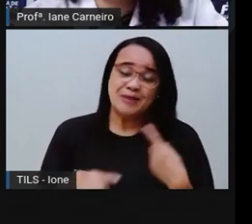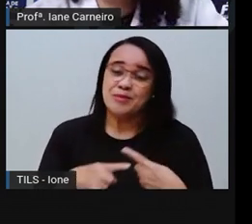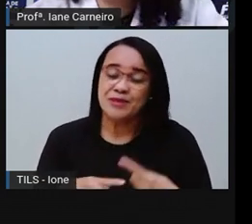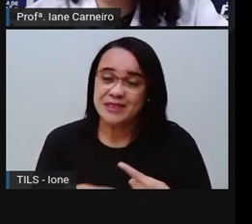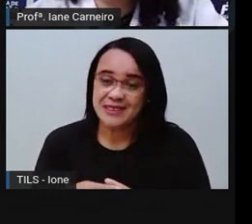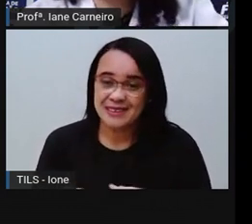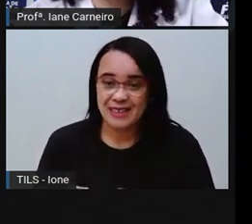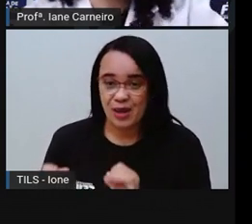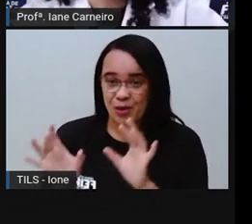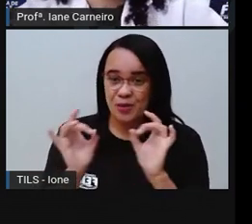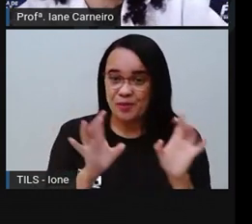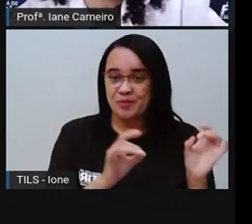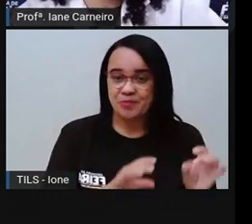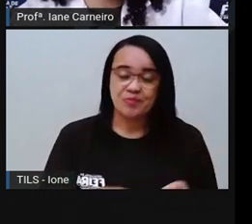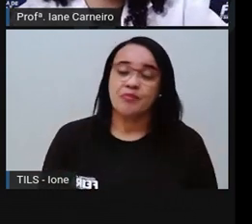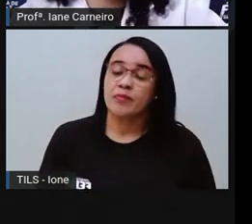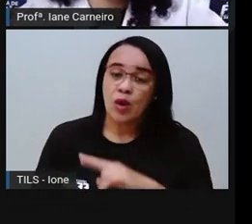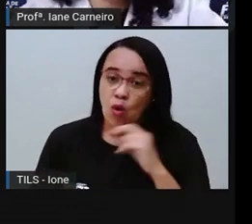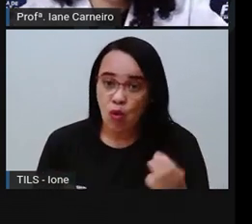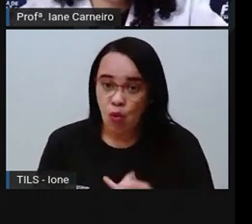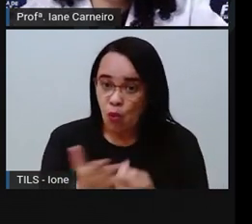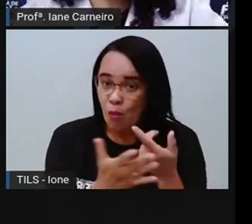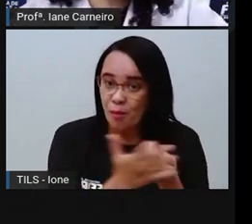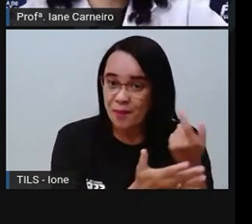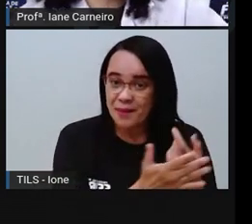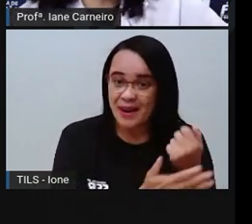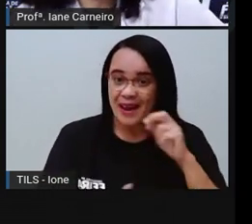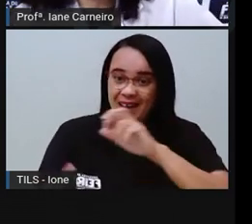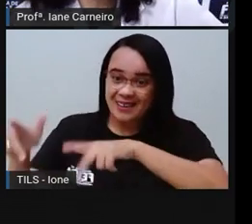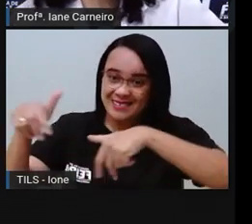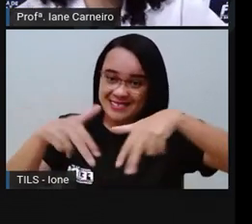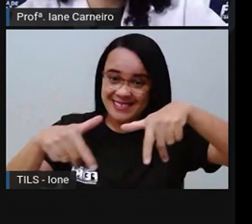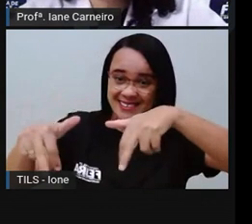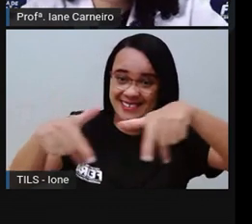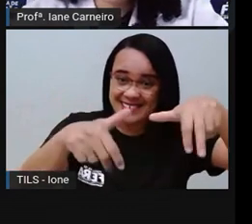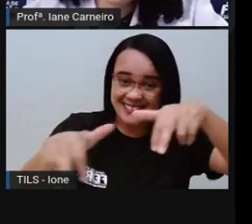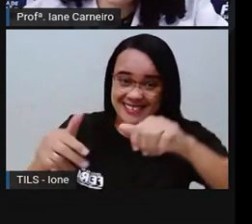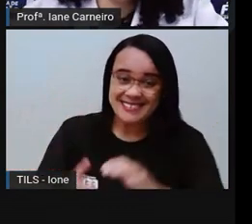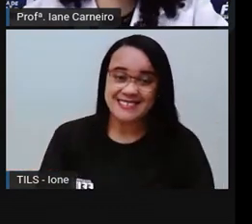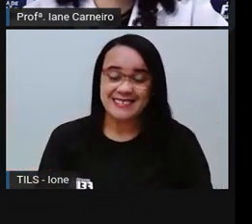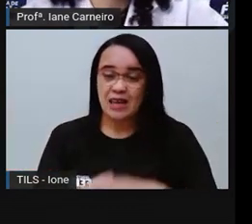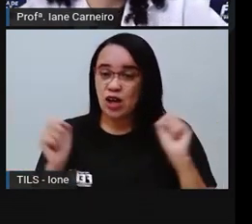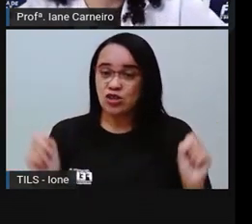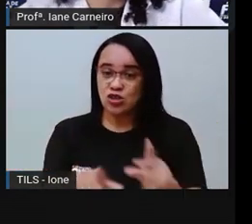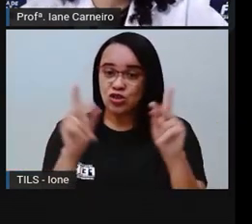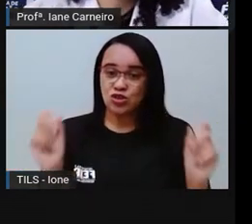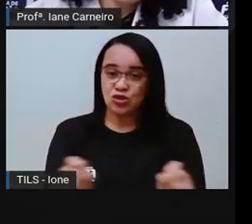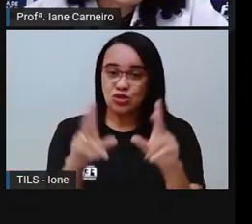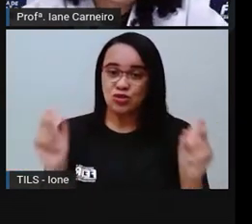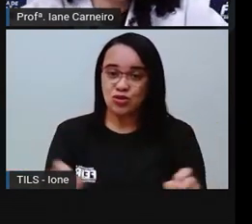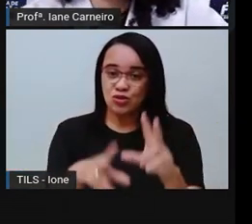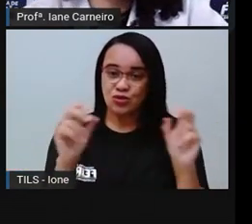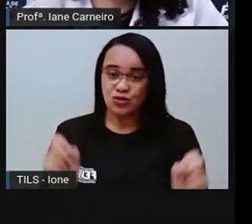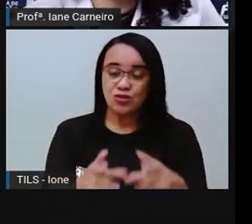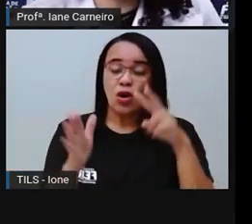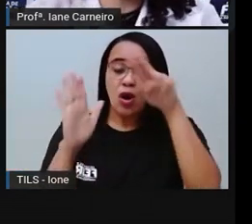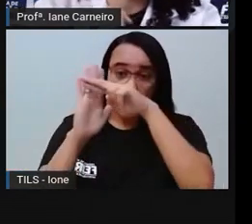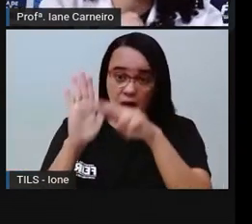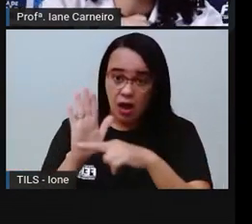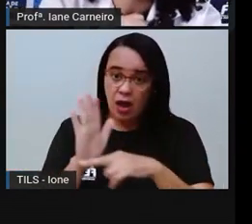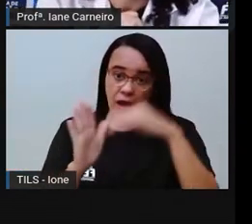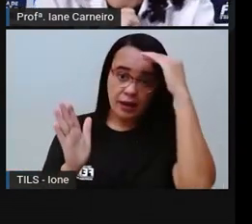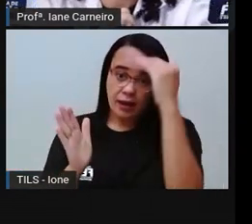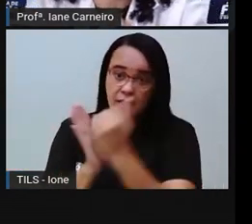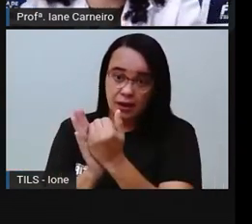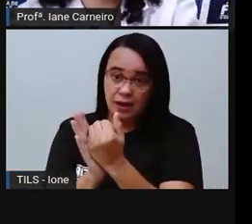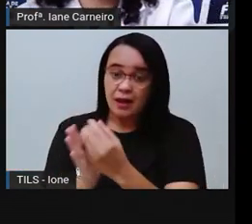shopping, né? Então, aqui no shopping também tem suas regras, né, de convivência lá dentro dela, né?